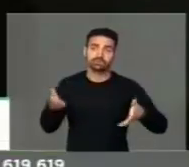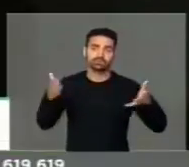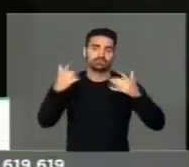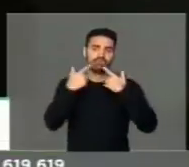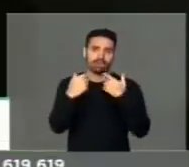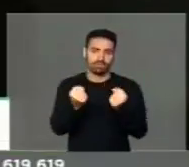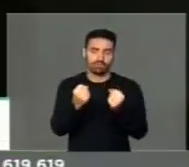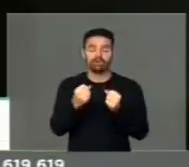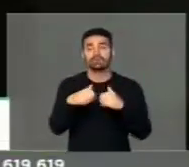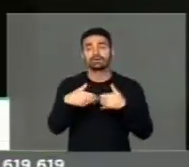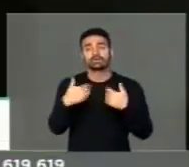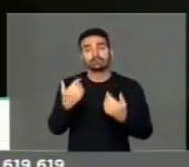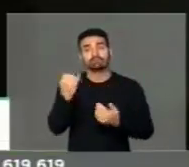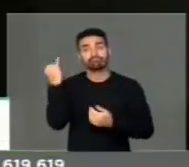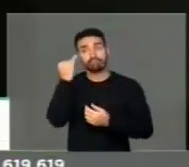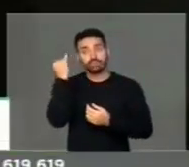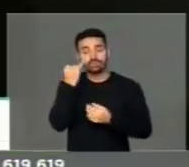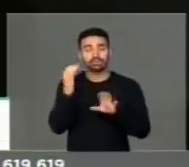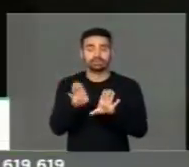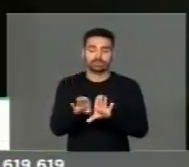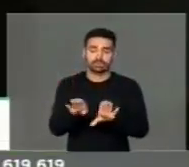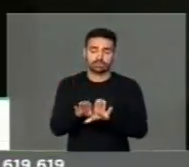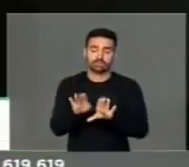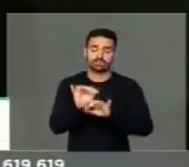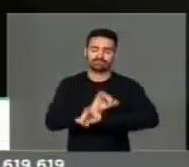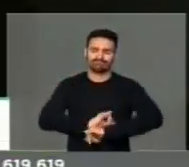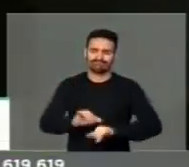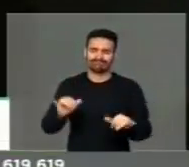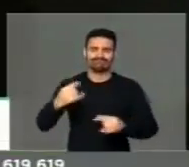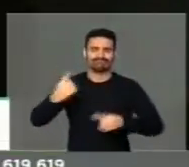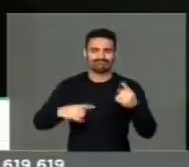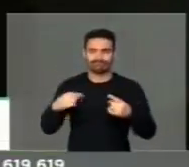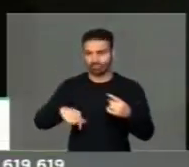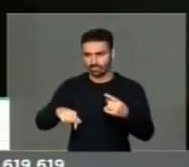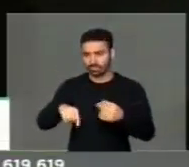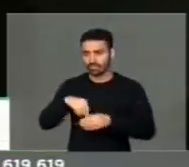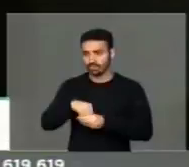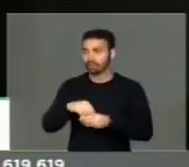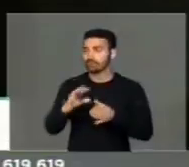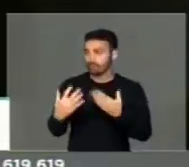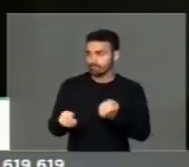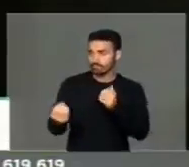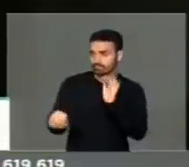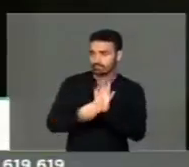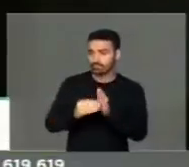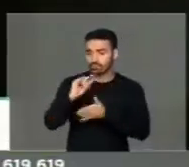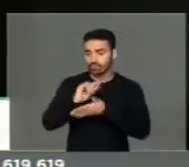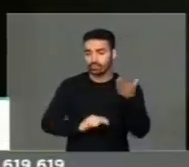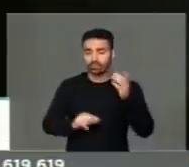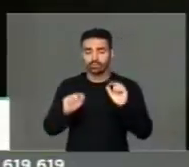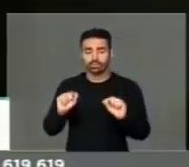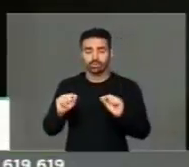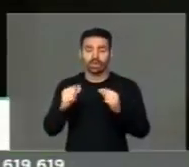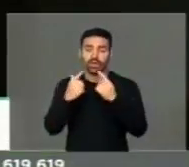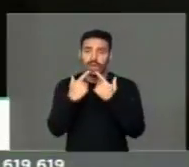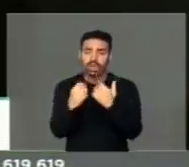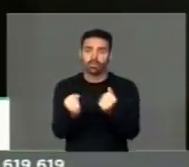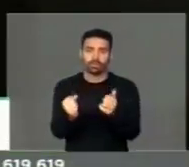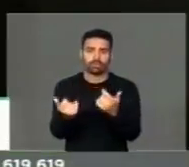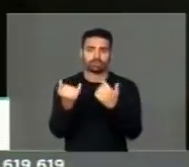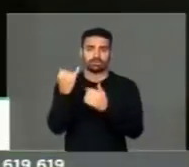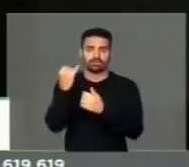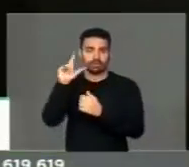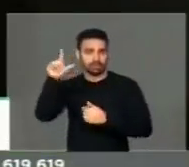Um ponto importante para ser tratado nessa comissão, e que a gente coloque isso no nosso documento, é com relação à língua italiana. Nós já